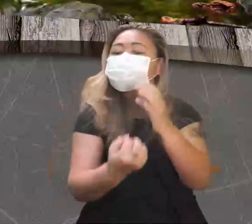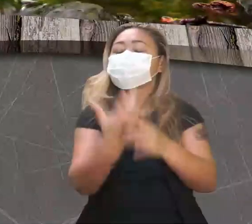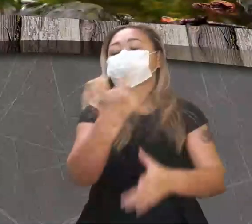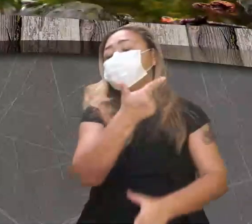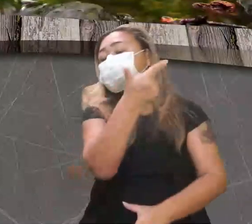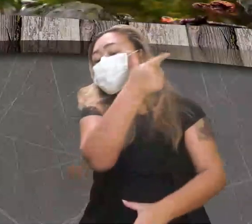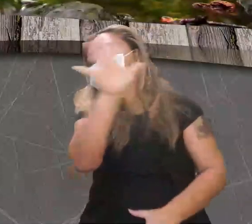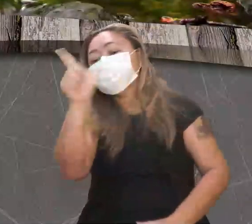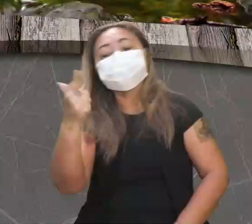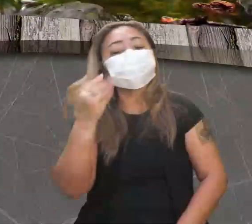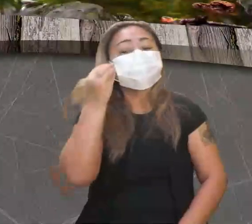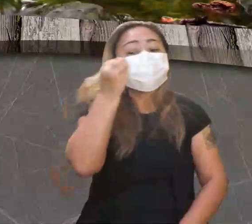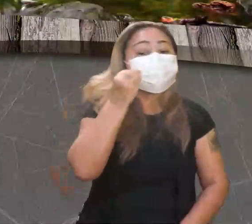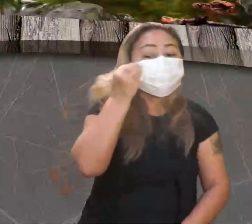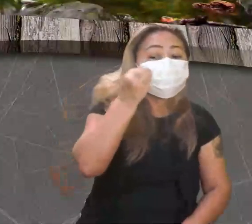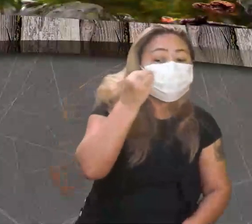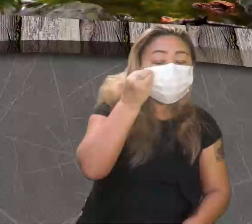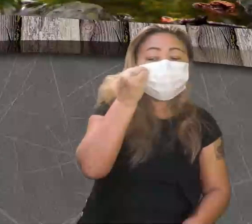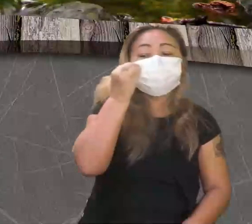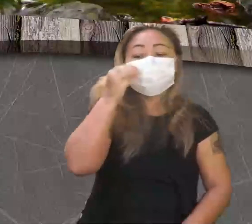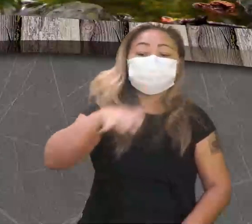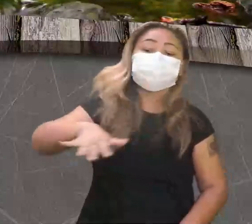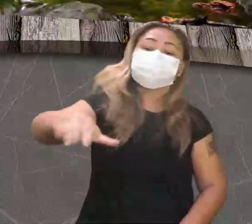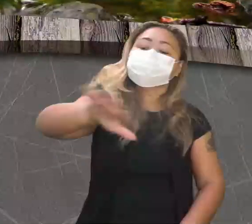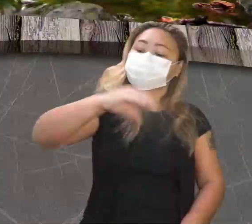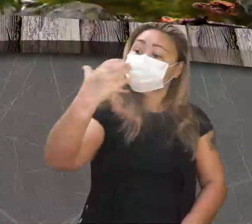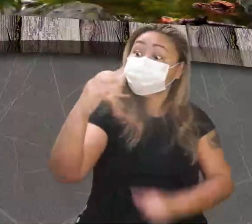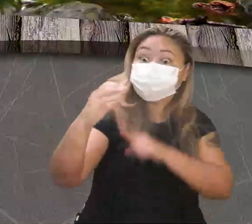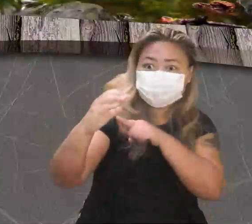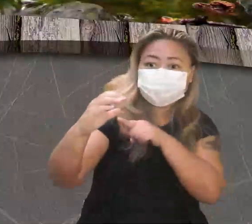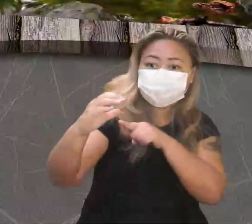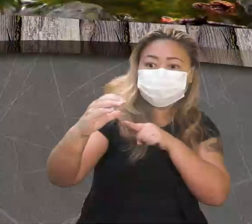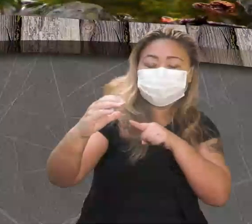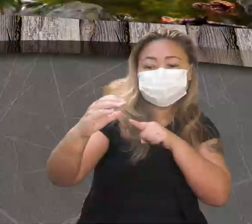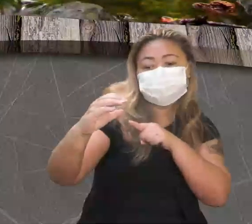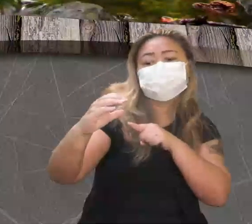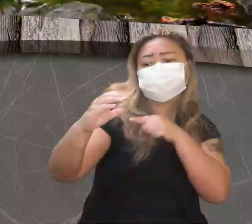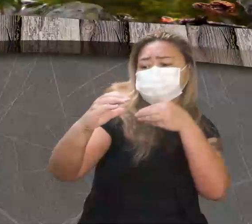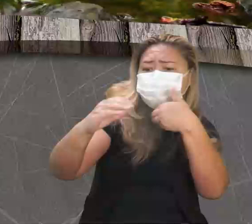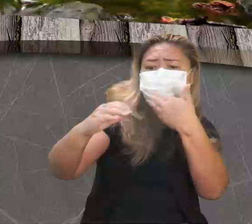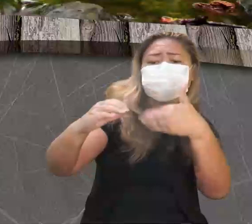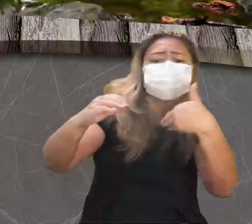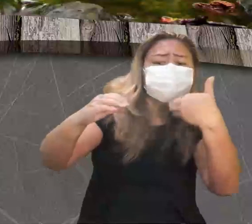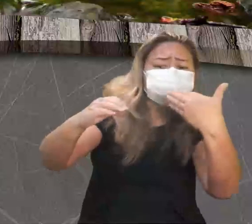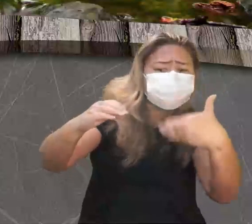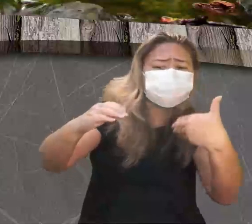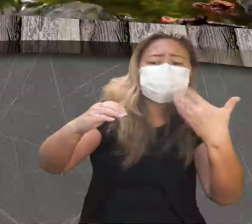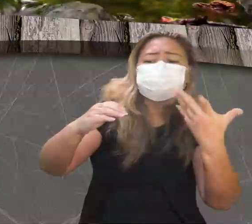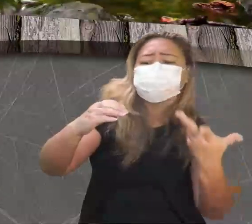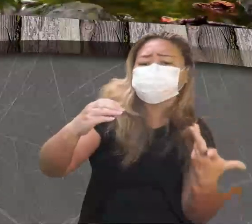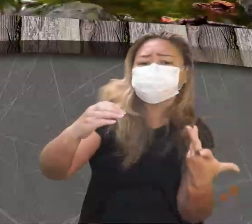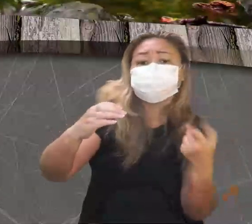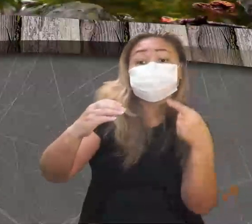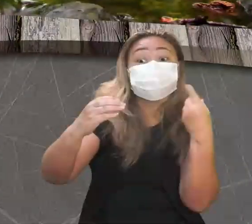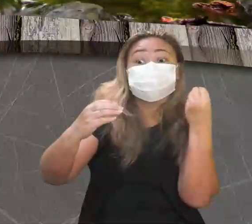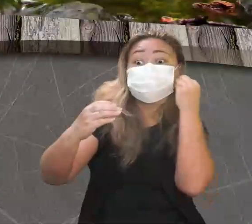vários outros experimentos. Lógico, na ciência, você sempre vai ter que partir dessa questão de